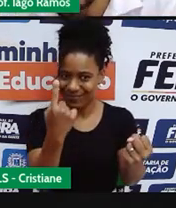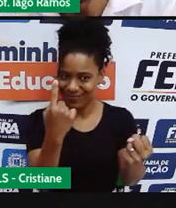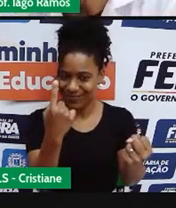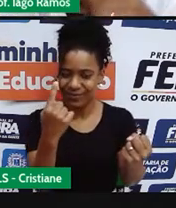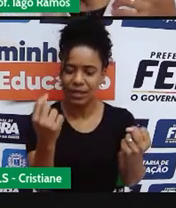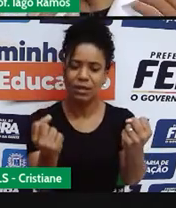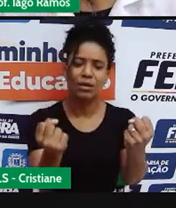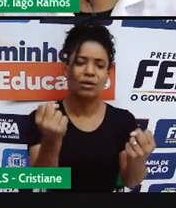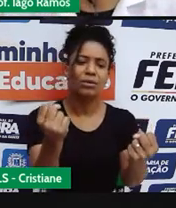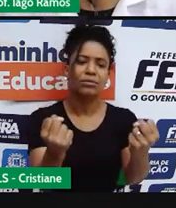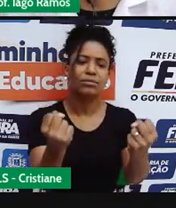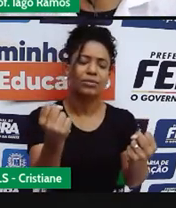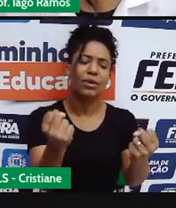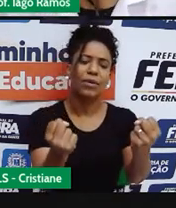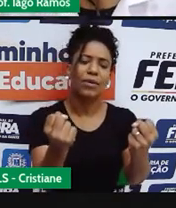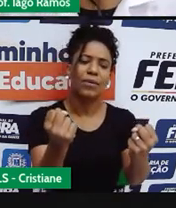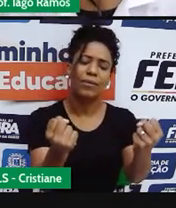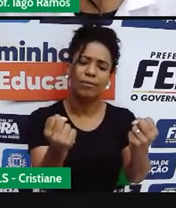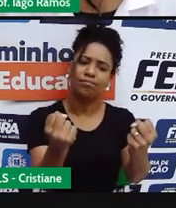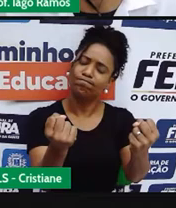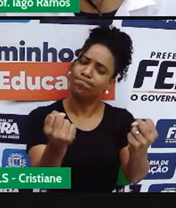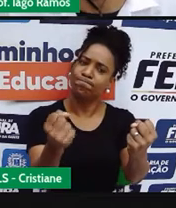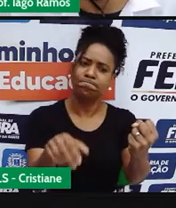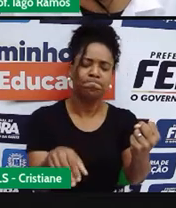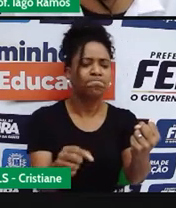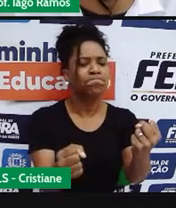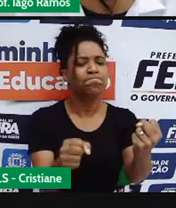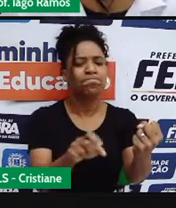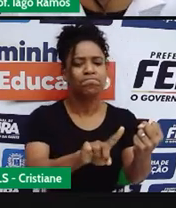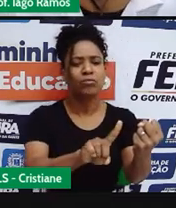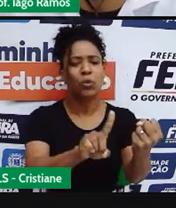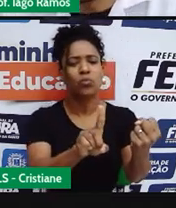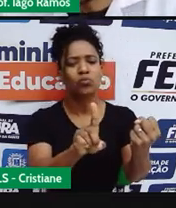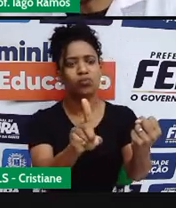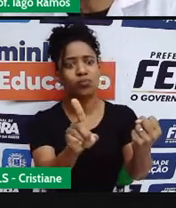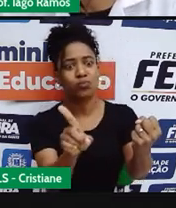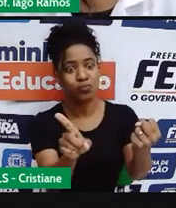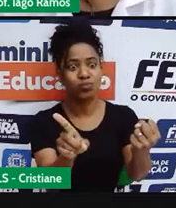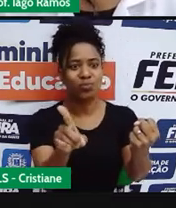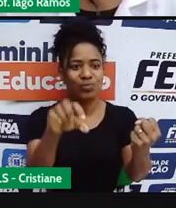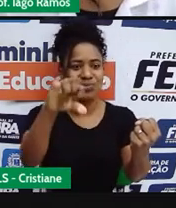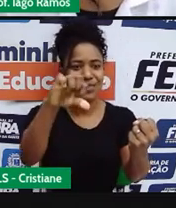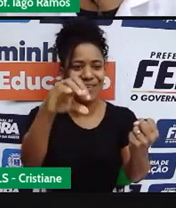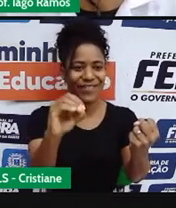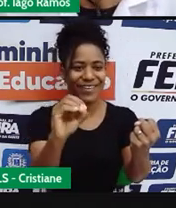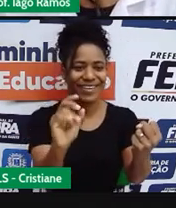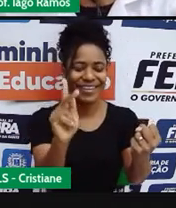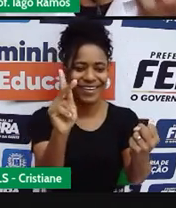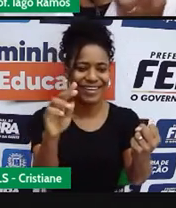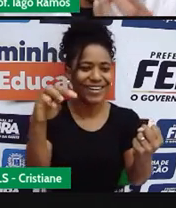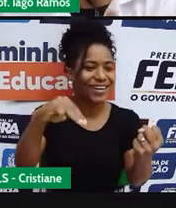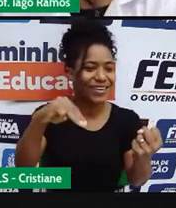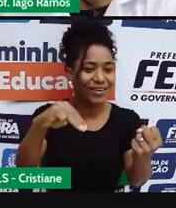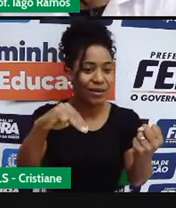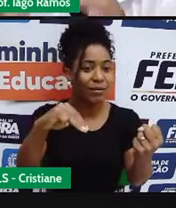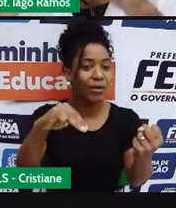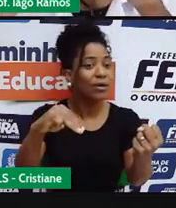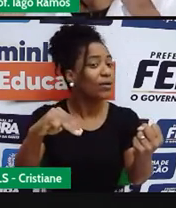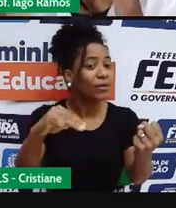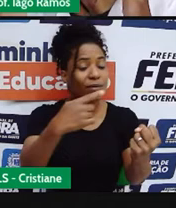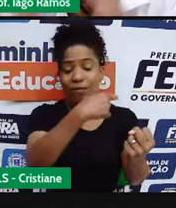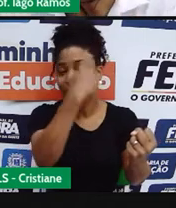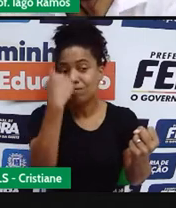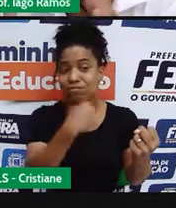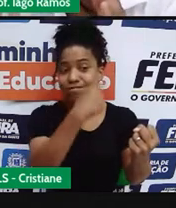mas, mas, se você aumenta essa velocidade de 80 para 90 quilômetros por hora, o que é que vai acontecer